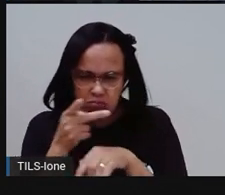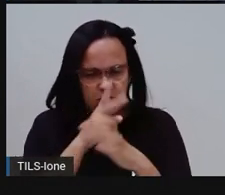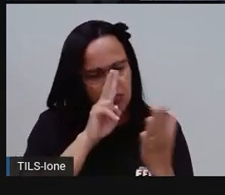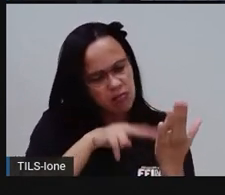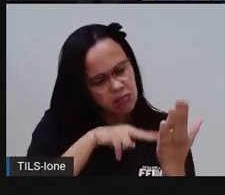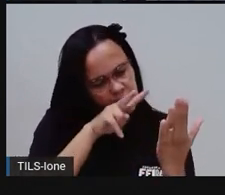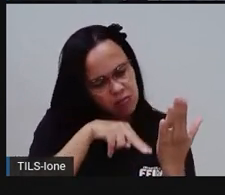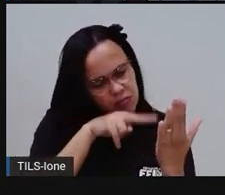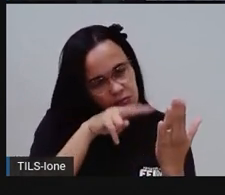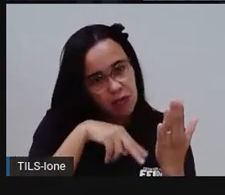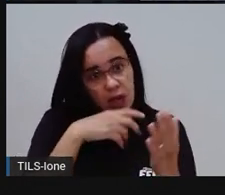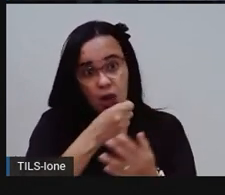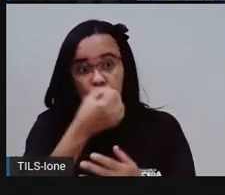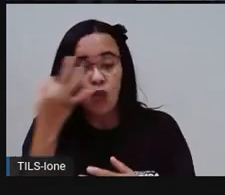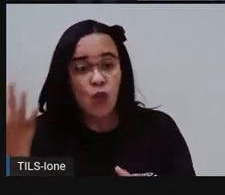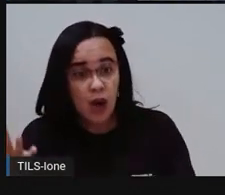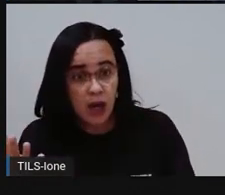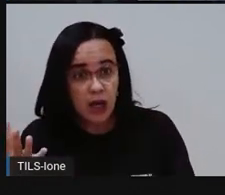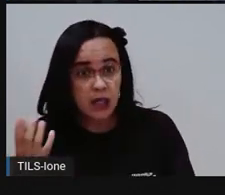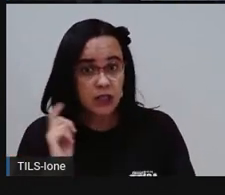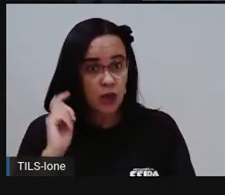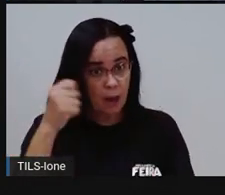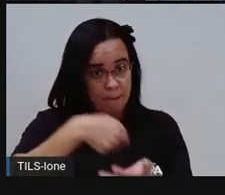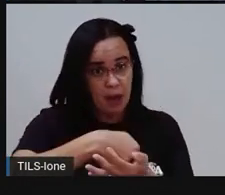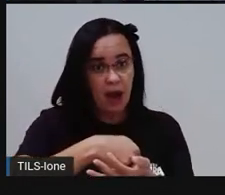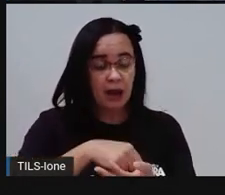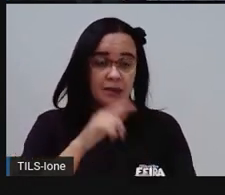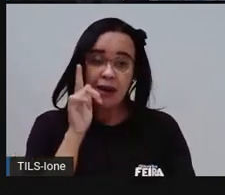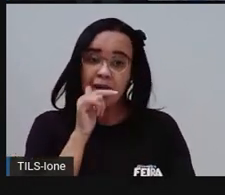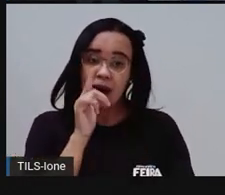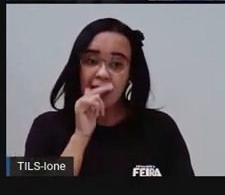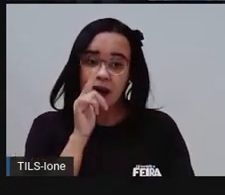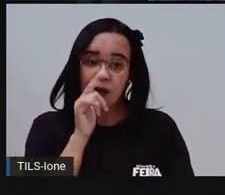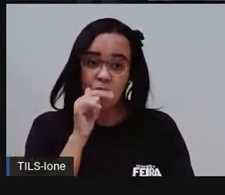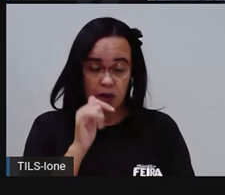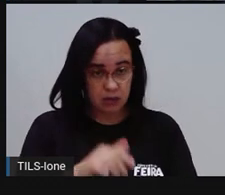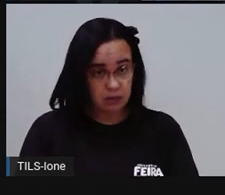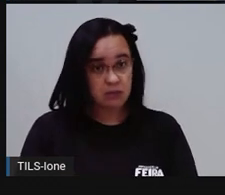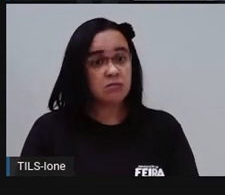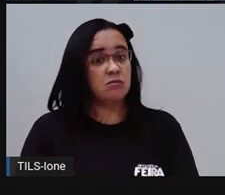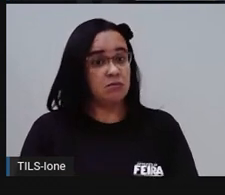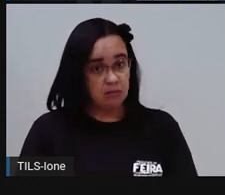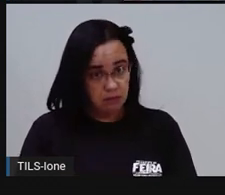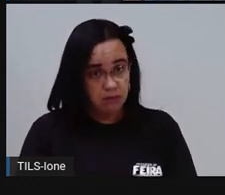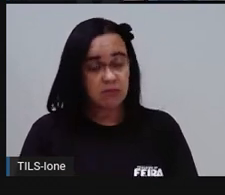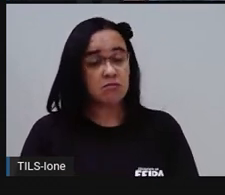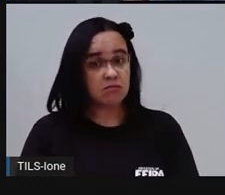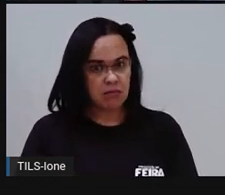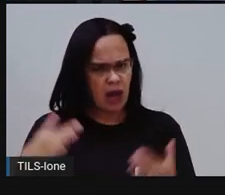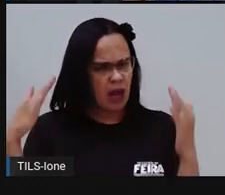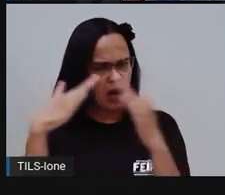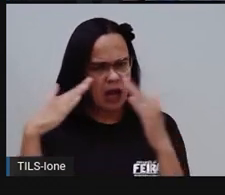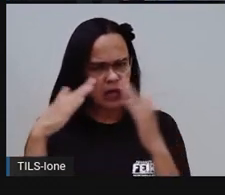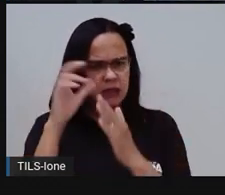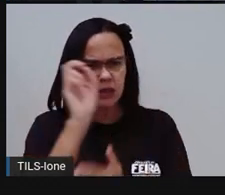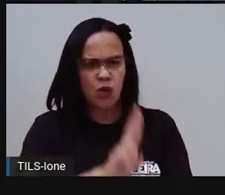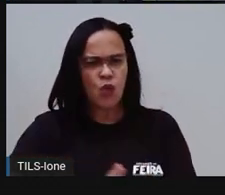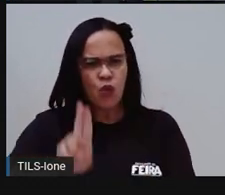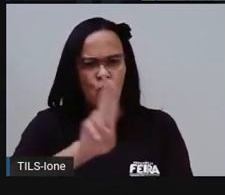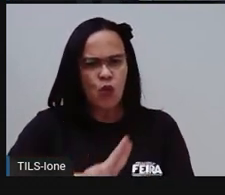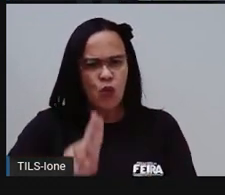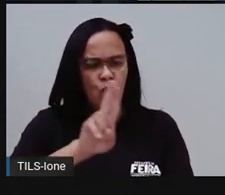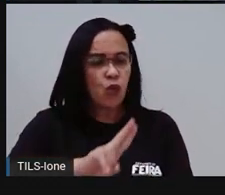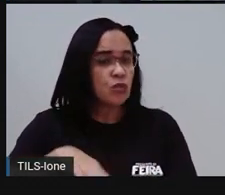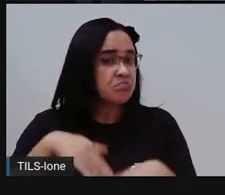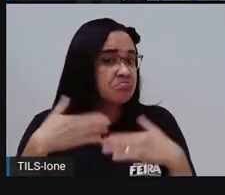como é, quanto de energia, olha só, quanto de água aquela casa está consumindo, né? E aí